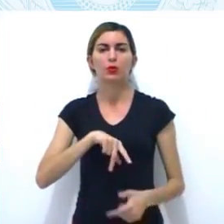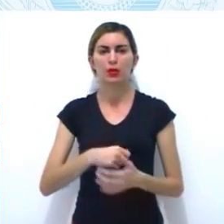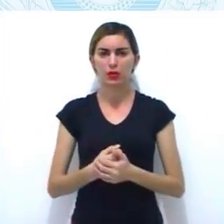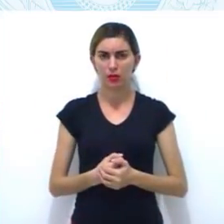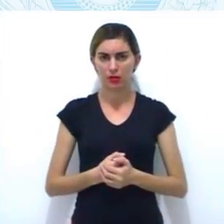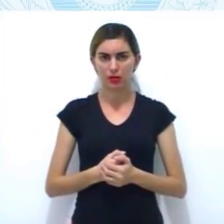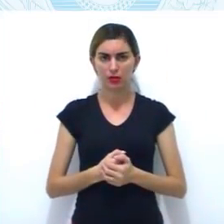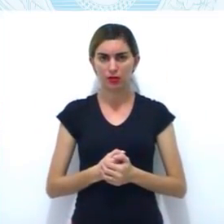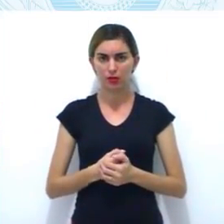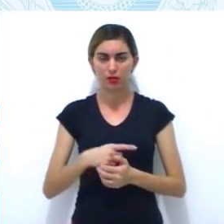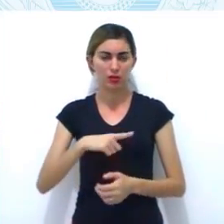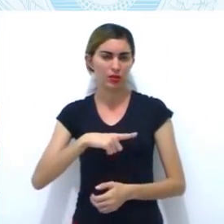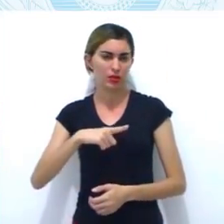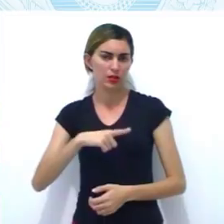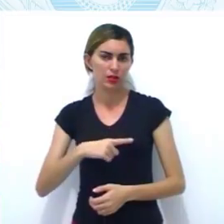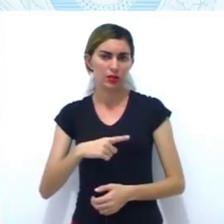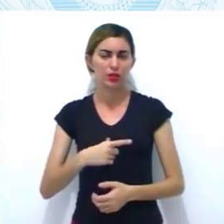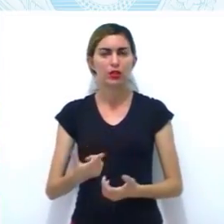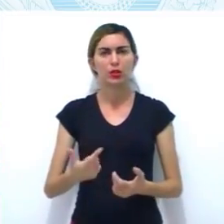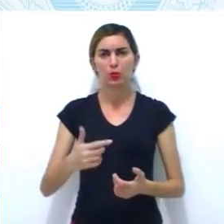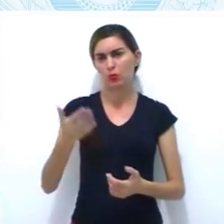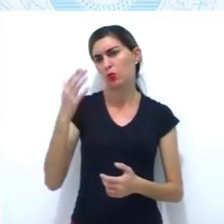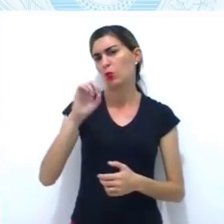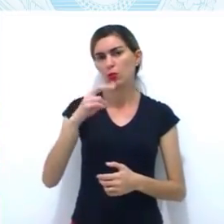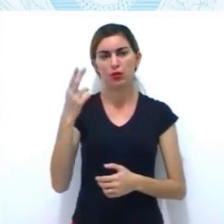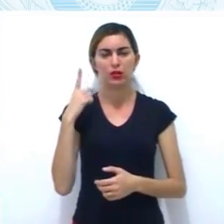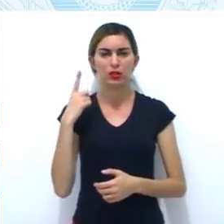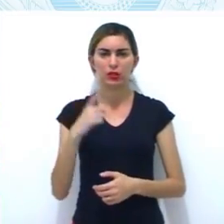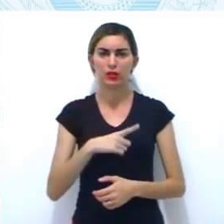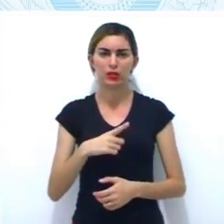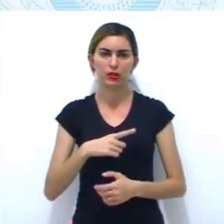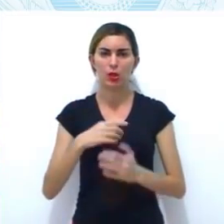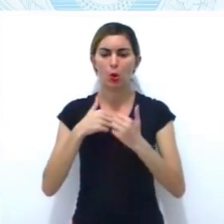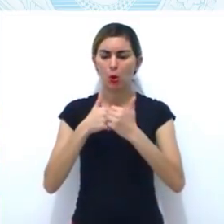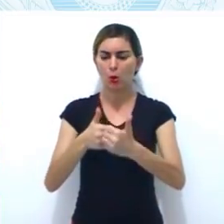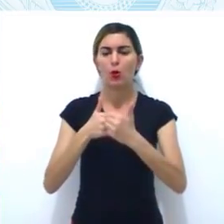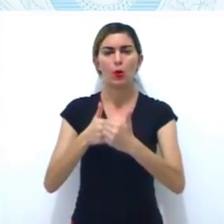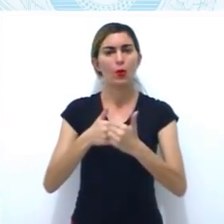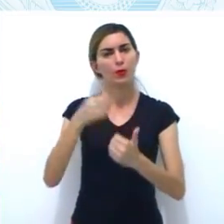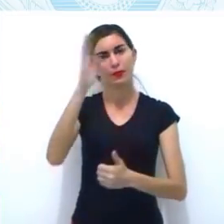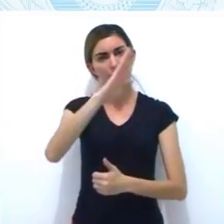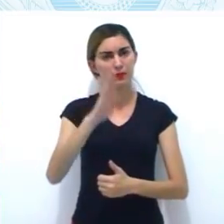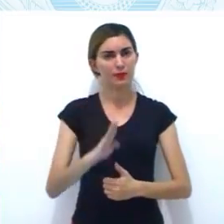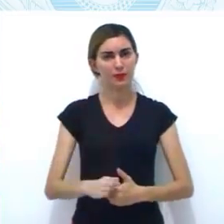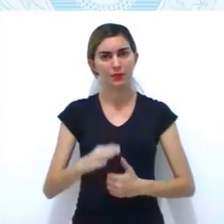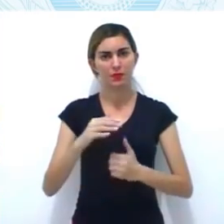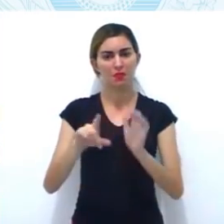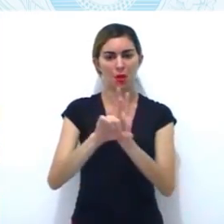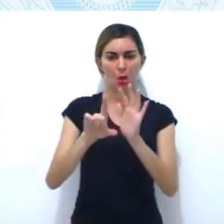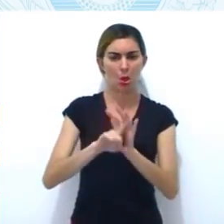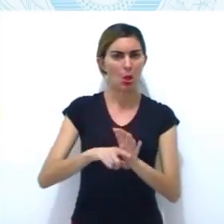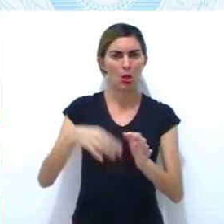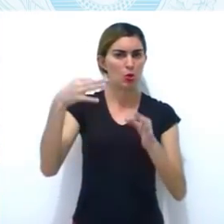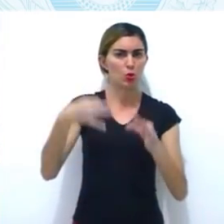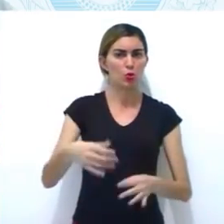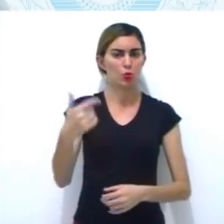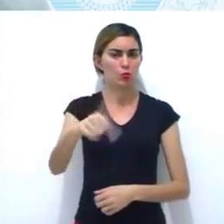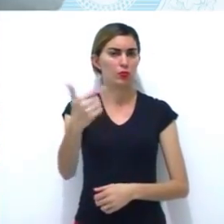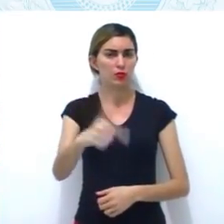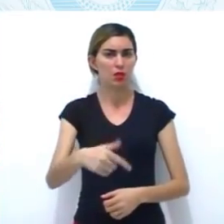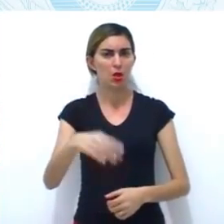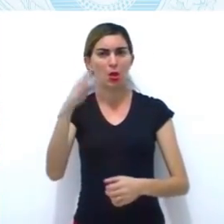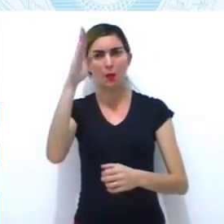que tinha ou tinham que ser seguidas pelos brasileiros. Leis injustas que os